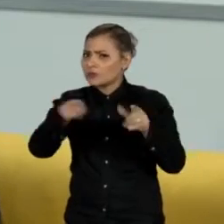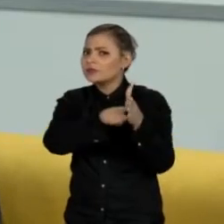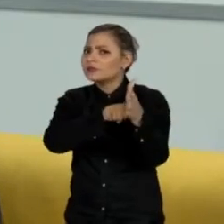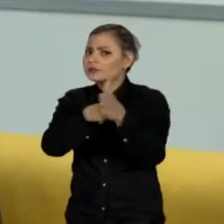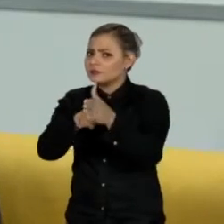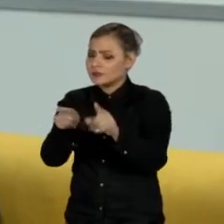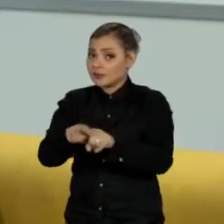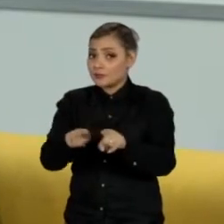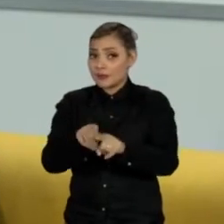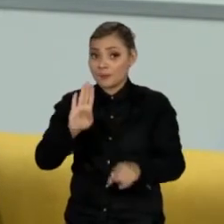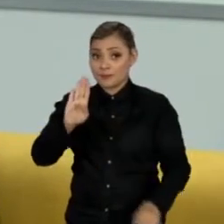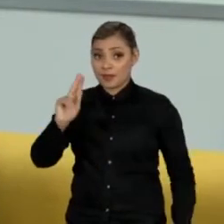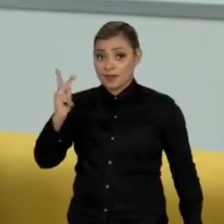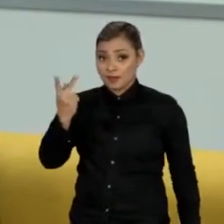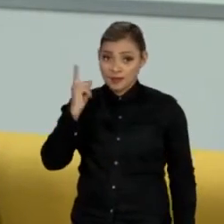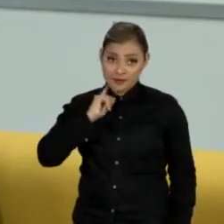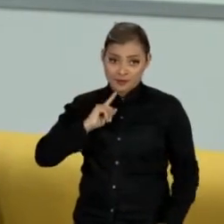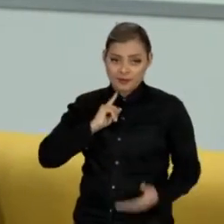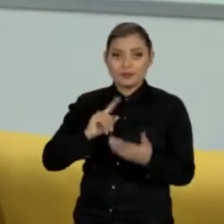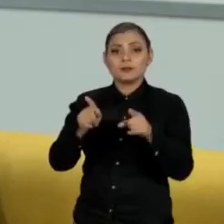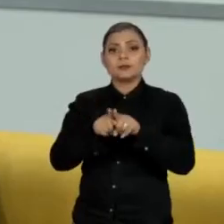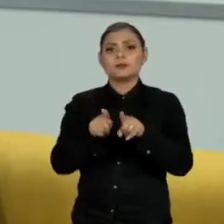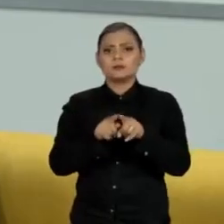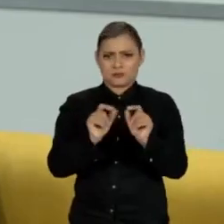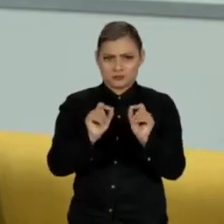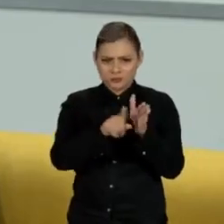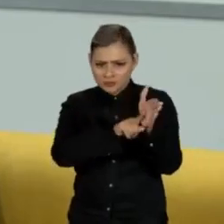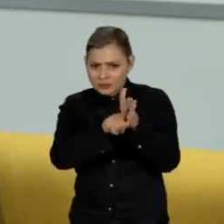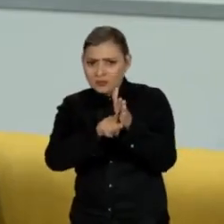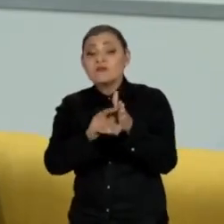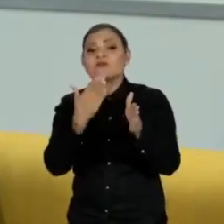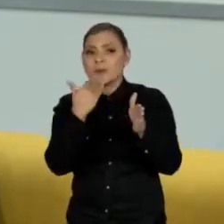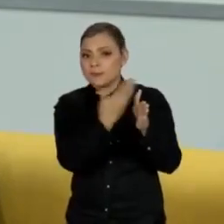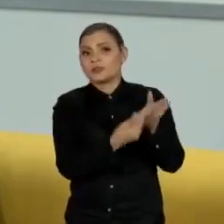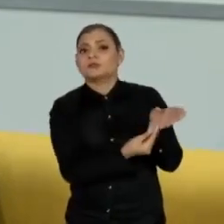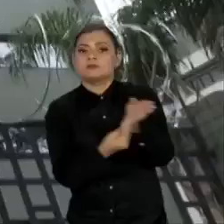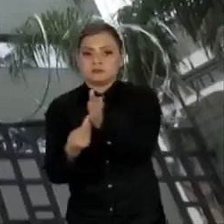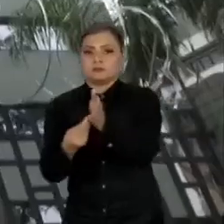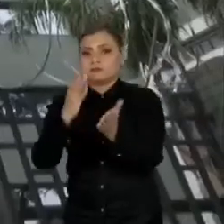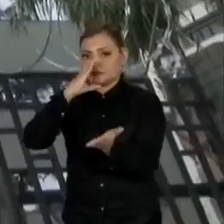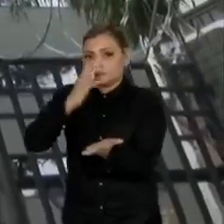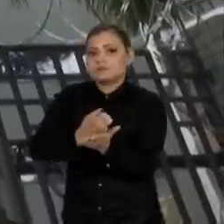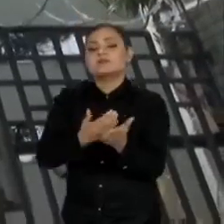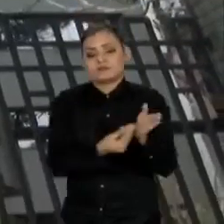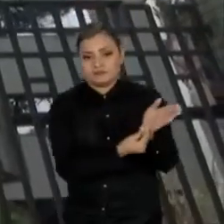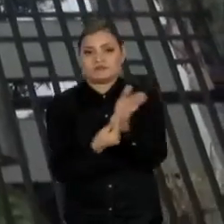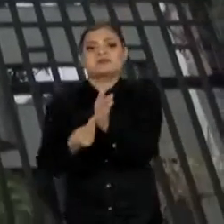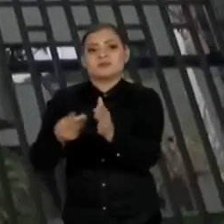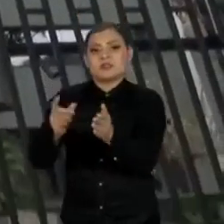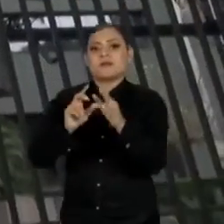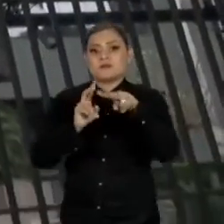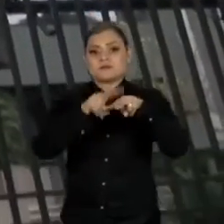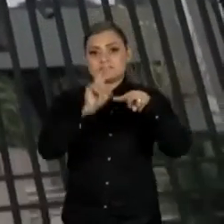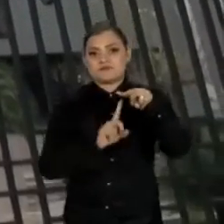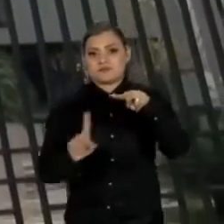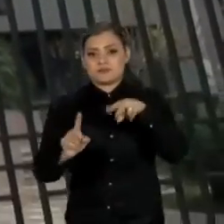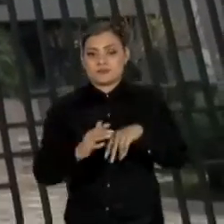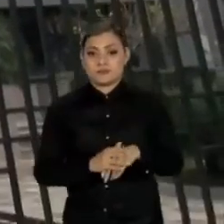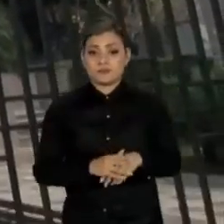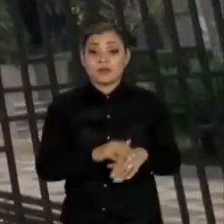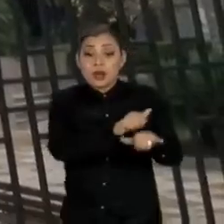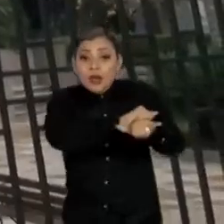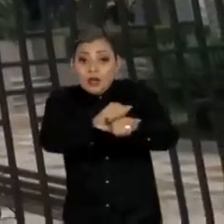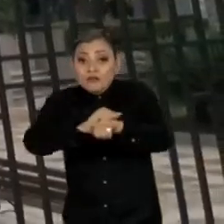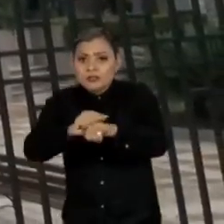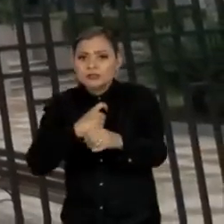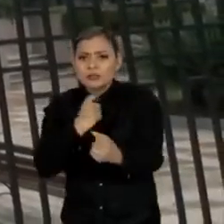Em Belo Horizonte, a defesa do ex-governador, Eduardo Azeredo, informa que também vai pedir a libertação do Tucano. Na lista da Lava Jato, estão pessoas que atualmente